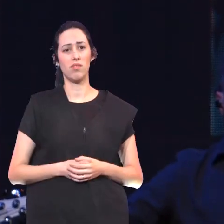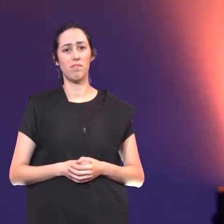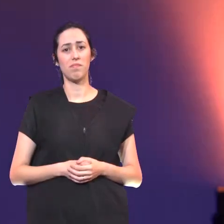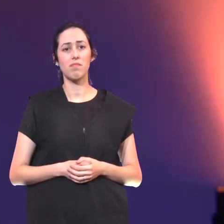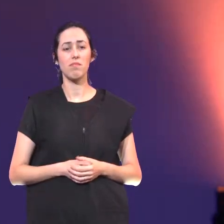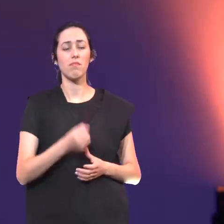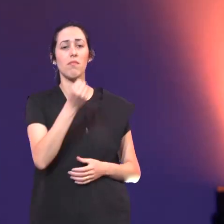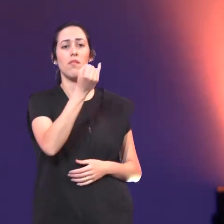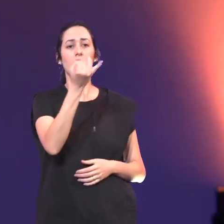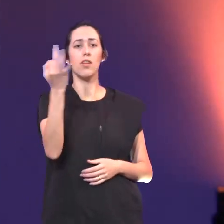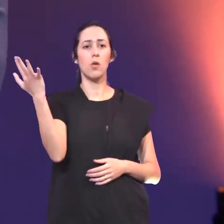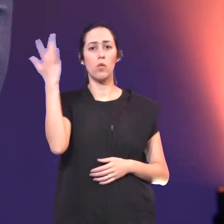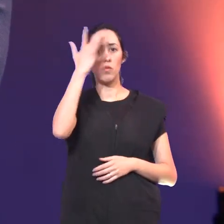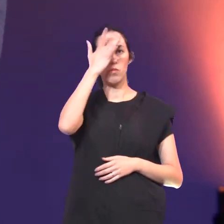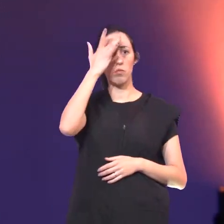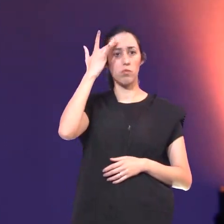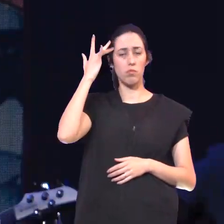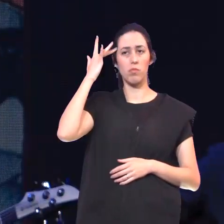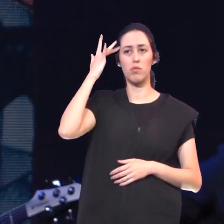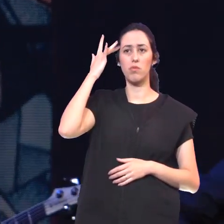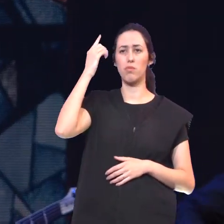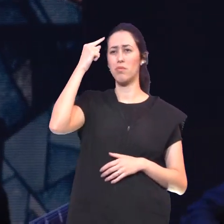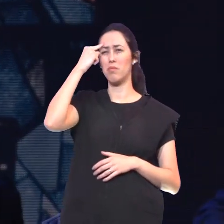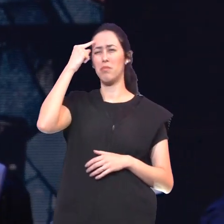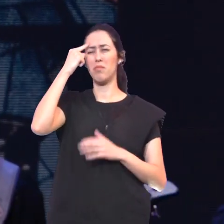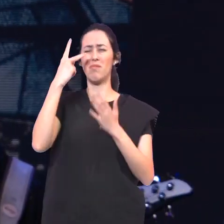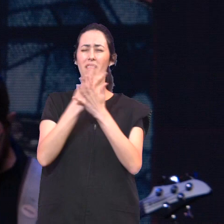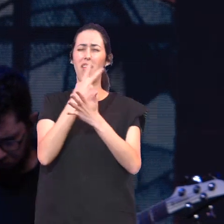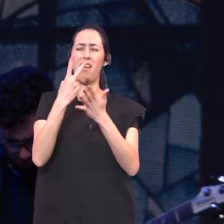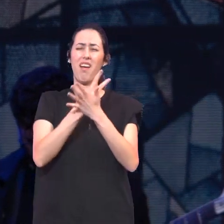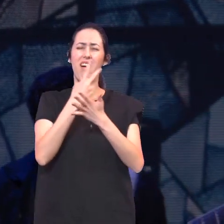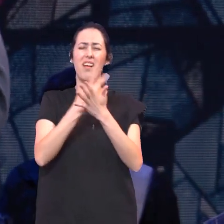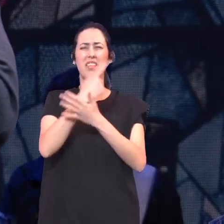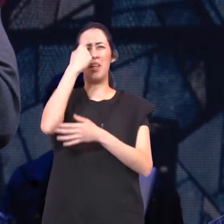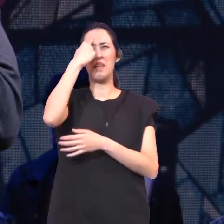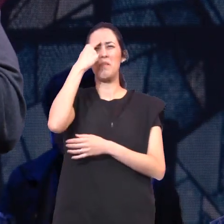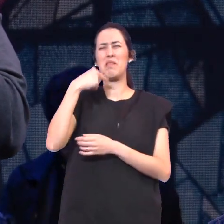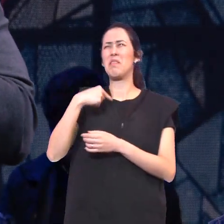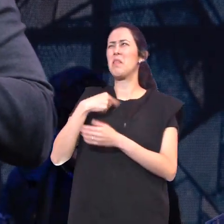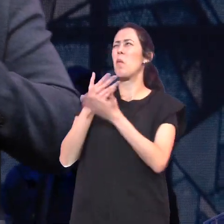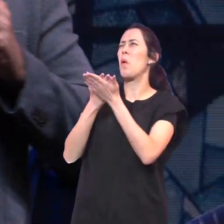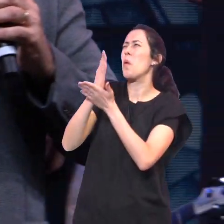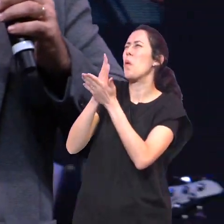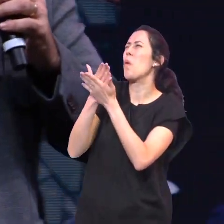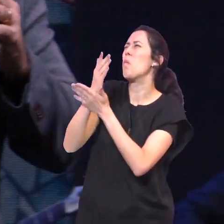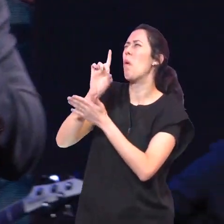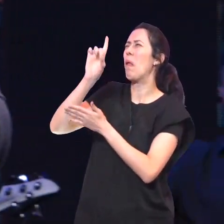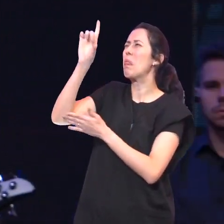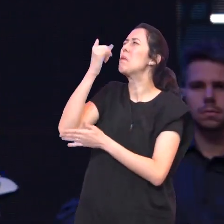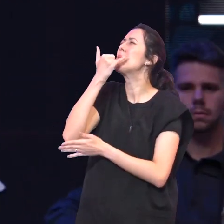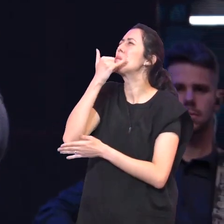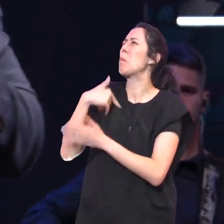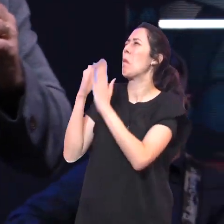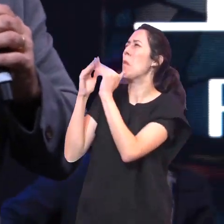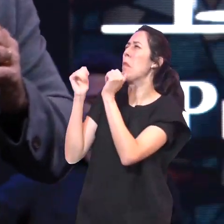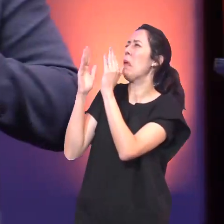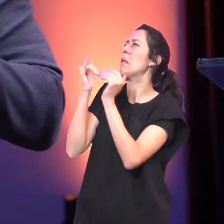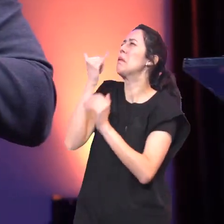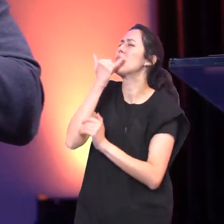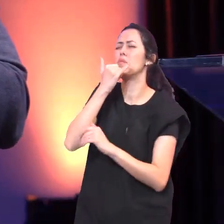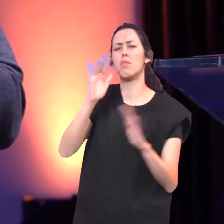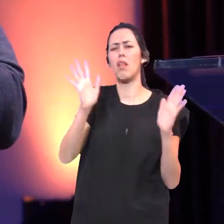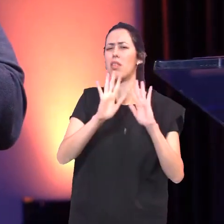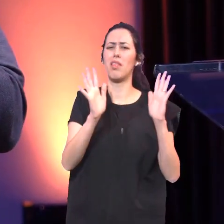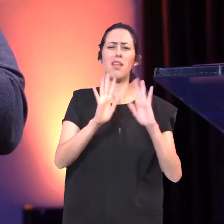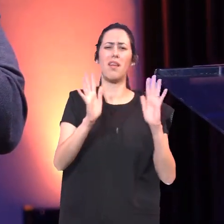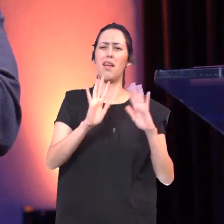Algumas pessoas Constroem um conceito Errado De que estão Incomodando a Deus Não Você não está Incomodando a Deus Deus te ama